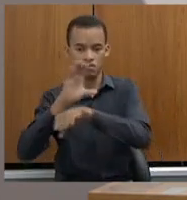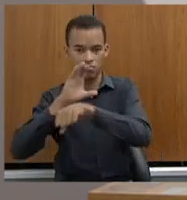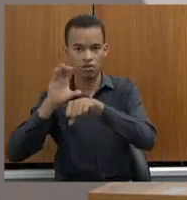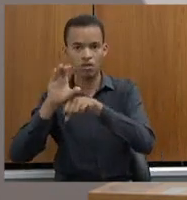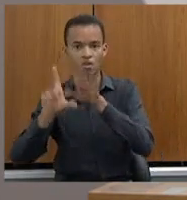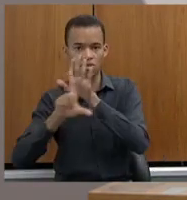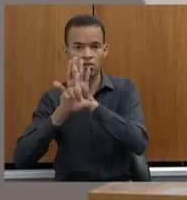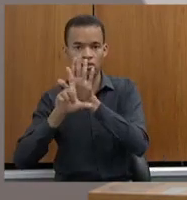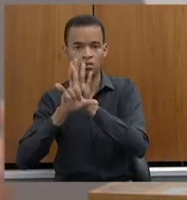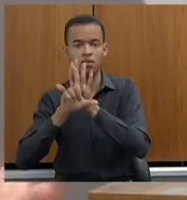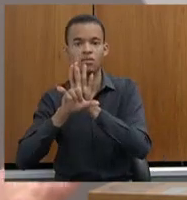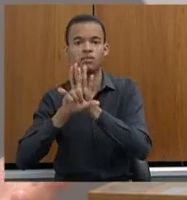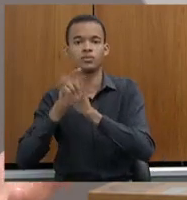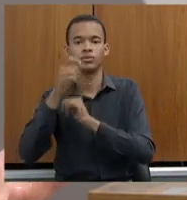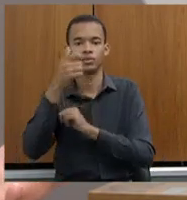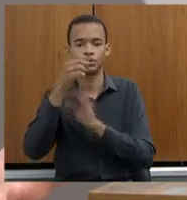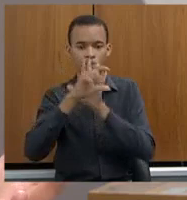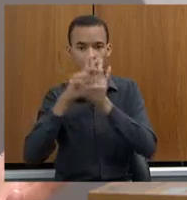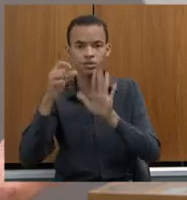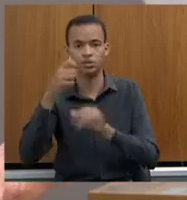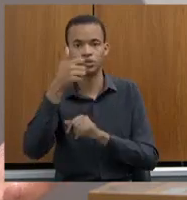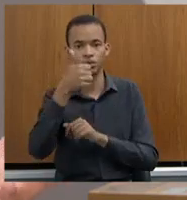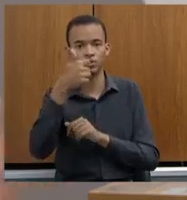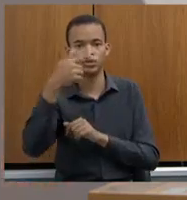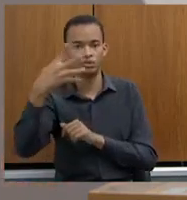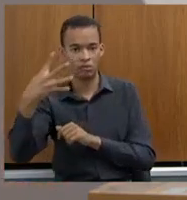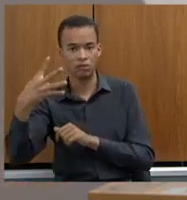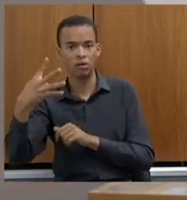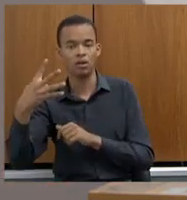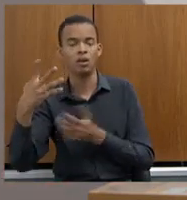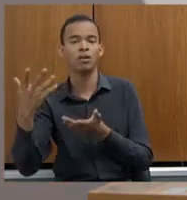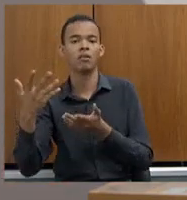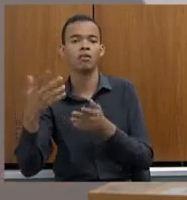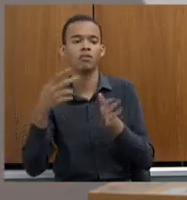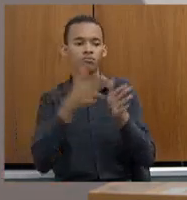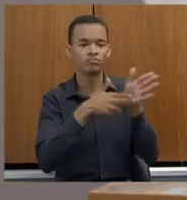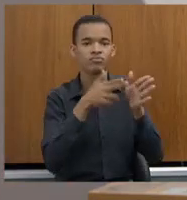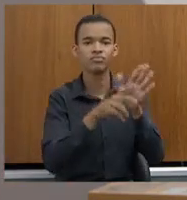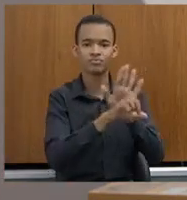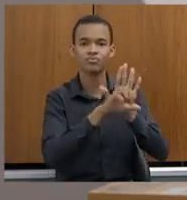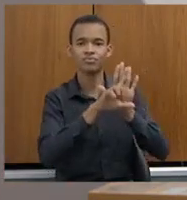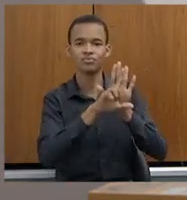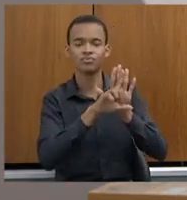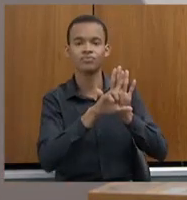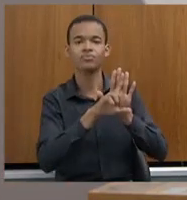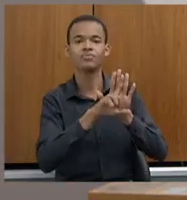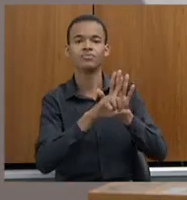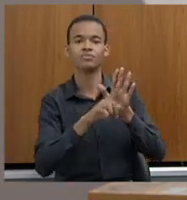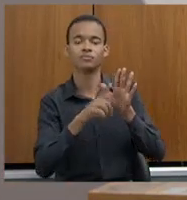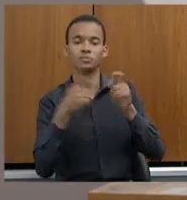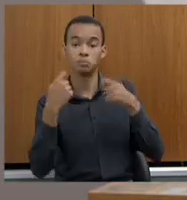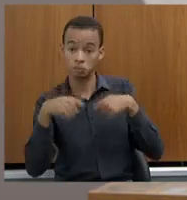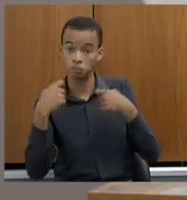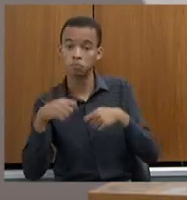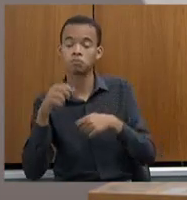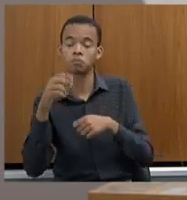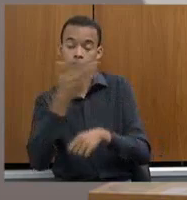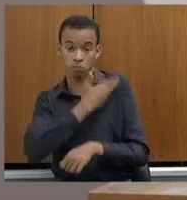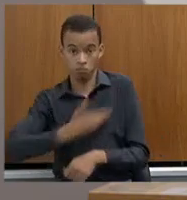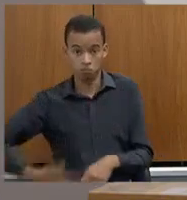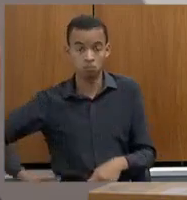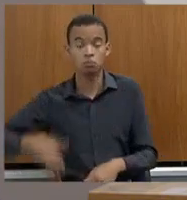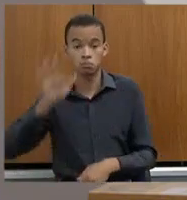de Polícia Ferroviária que não existe mais, ela não existe. O governo fez, o governo federal fez uma